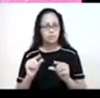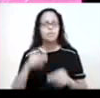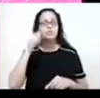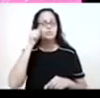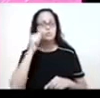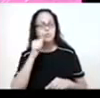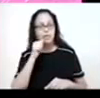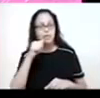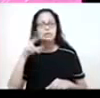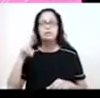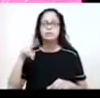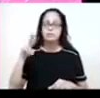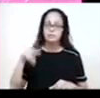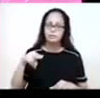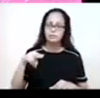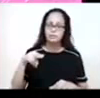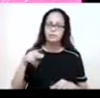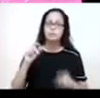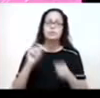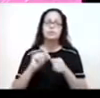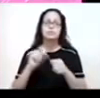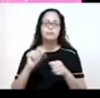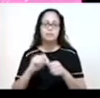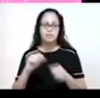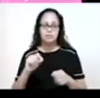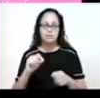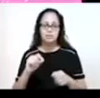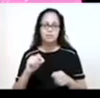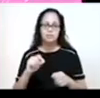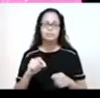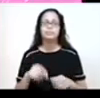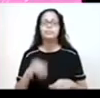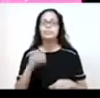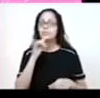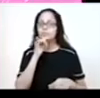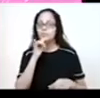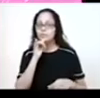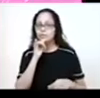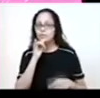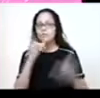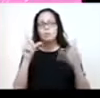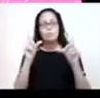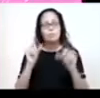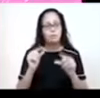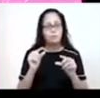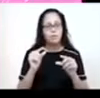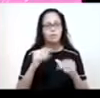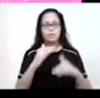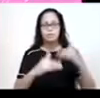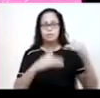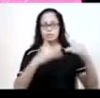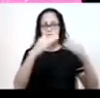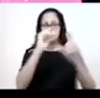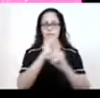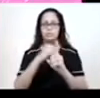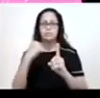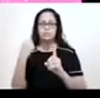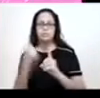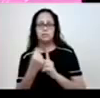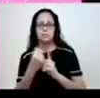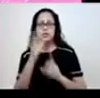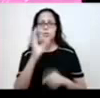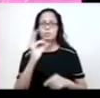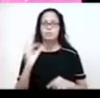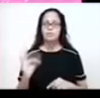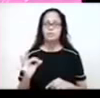passo que nas regiões com maior pobreza, menor desenvolvimento social, há uma taxa